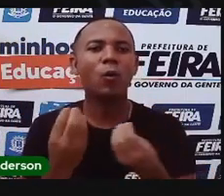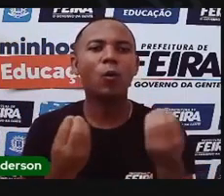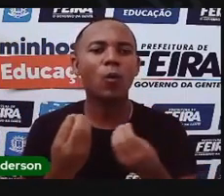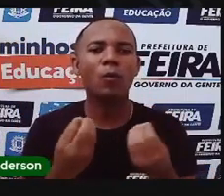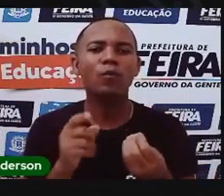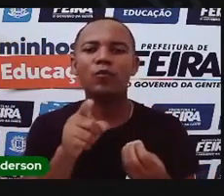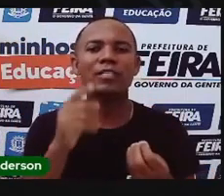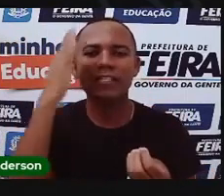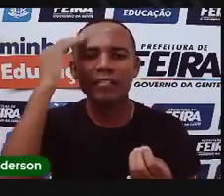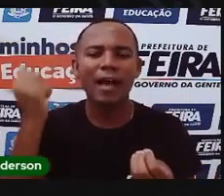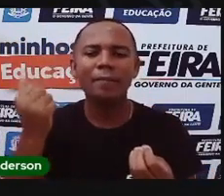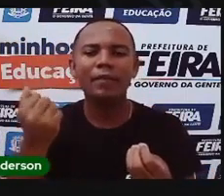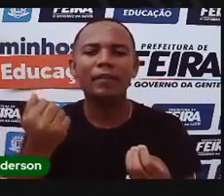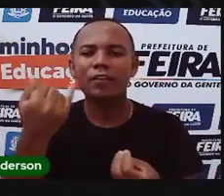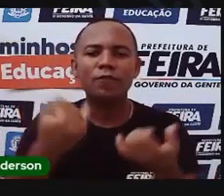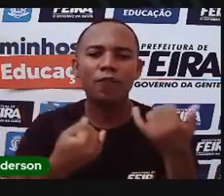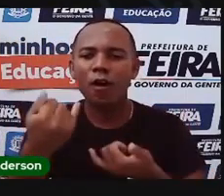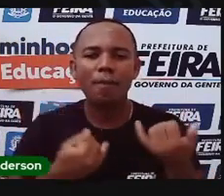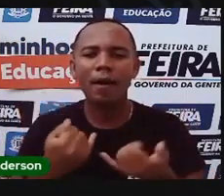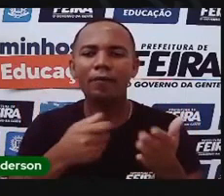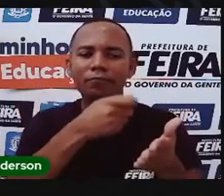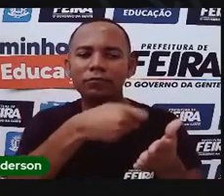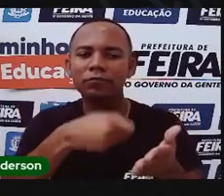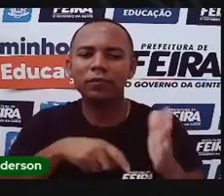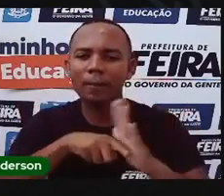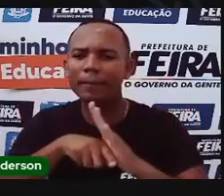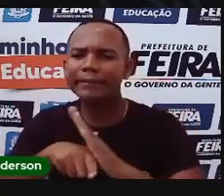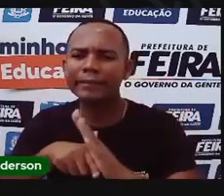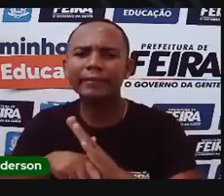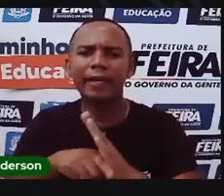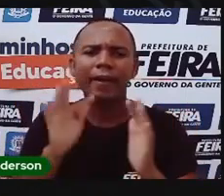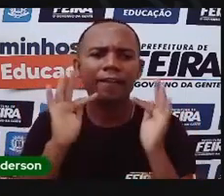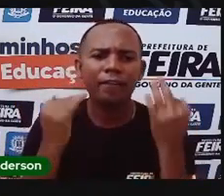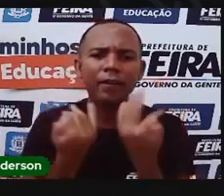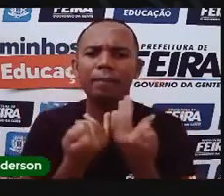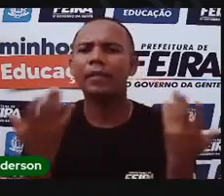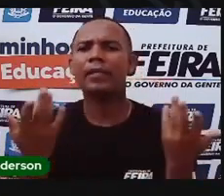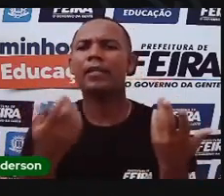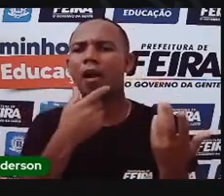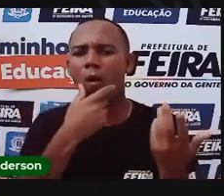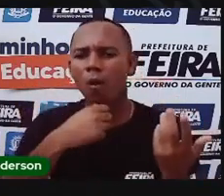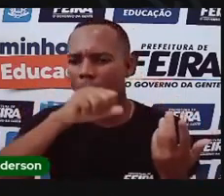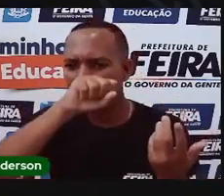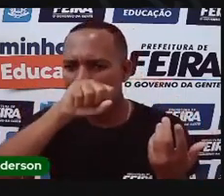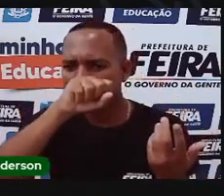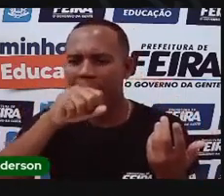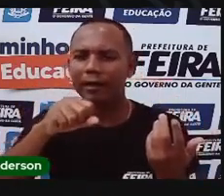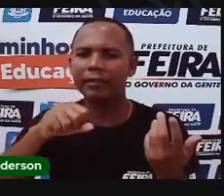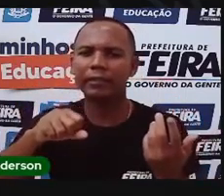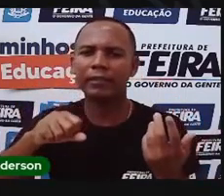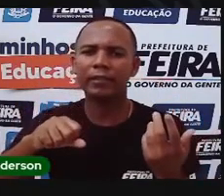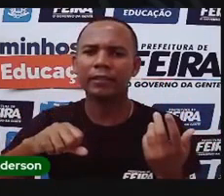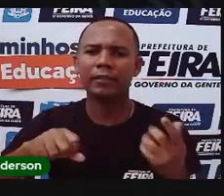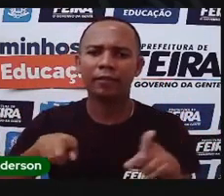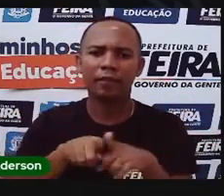você vai descobrir sobre Maria Quitéria? O a gente vai descobrir sobre esse pai? O que a gente vai descobrir que aconteceu com Maria Quitéria nessa guerra? Bom, e